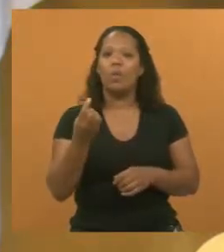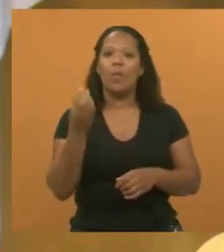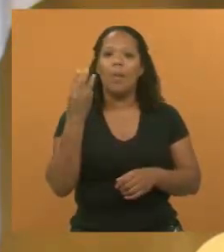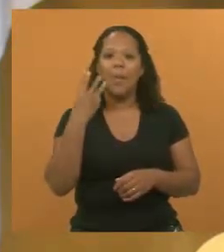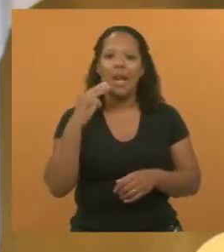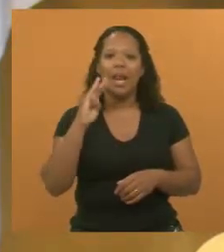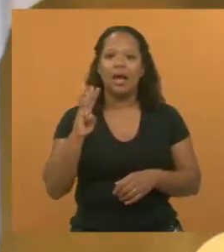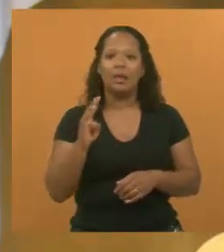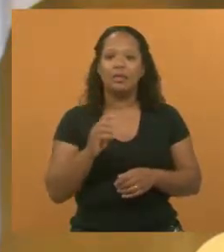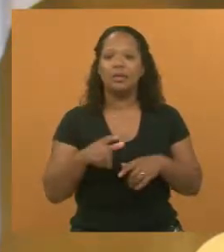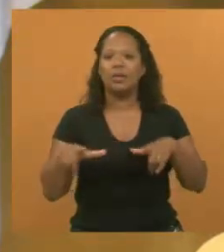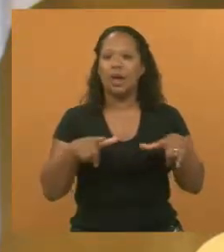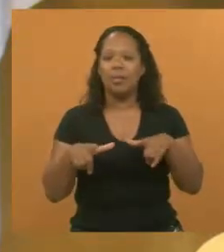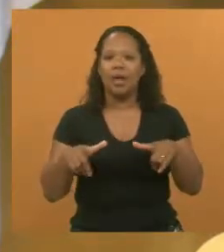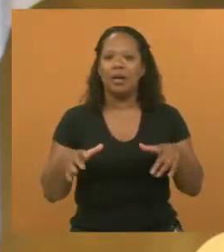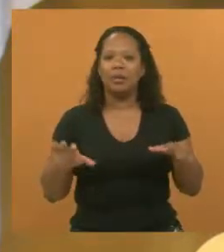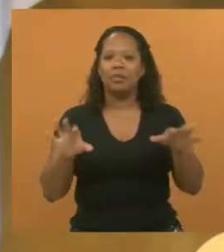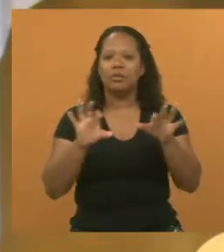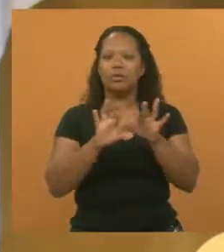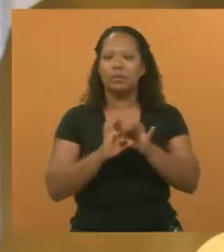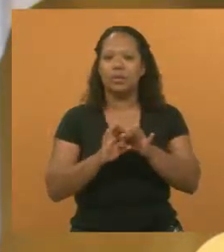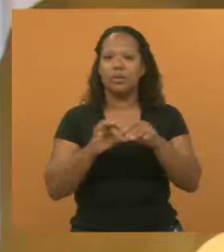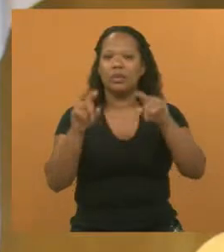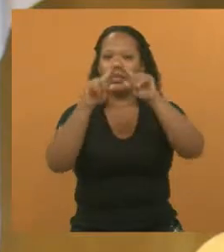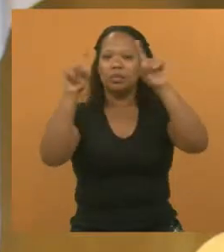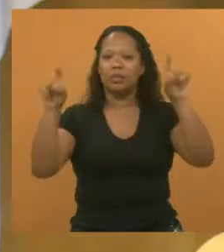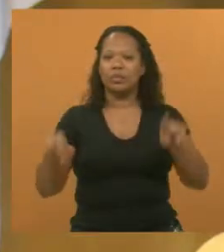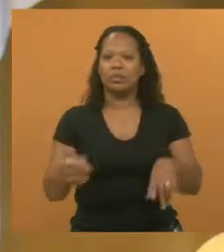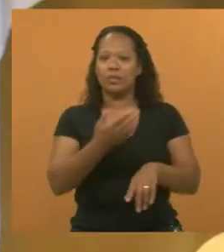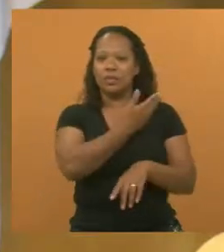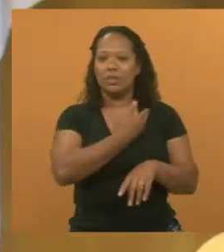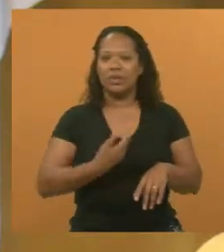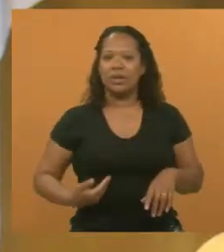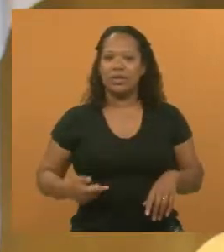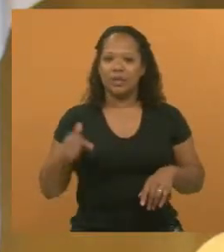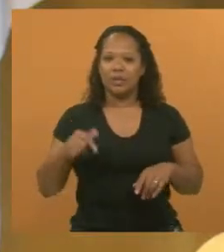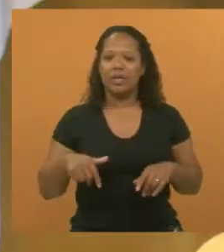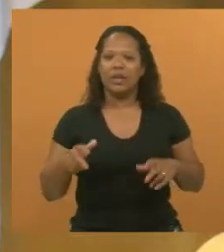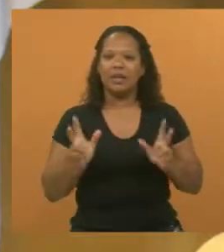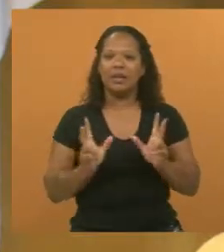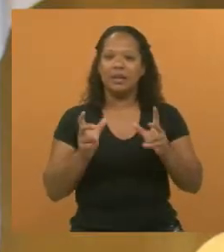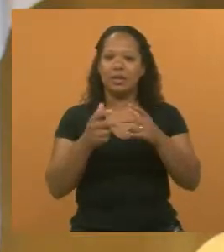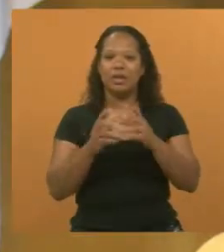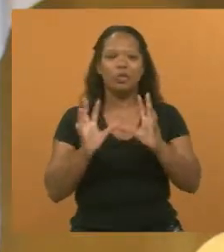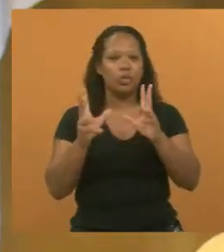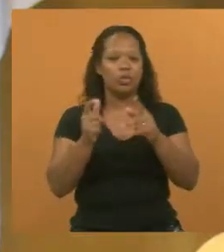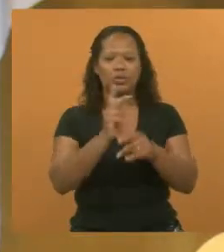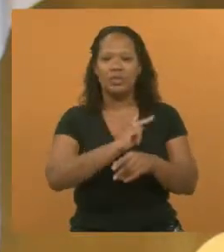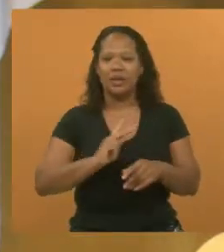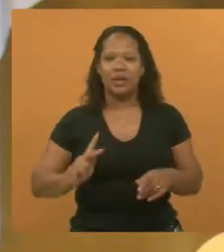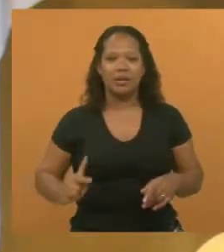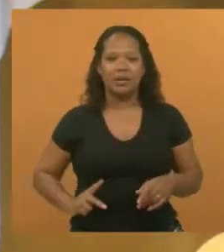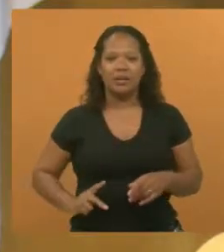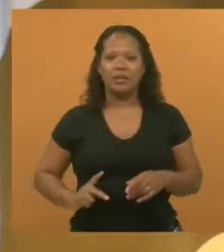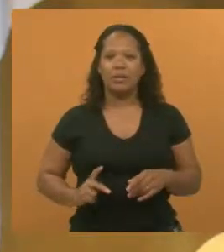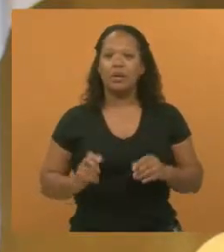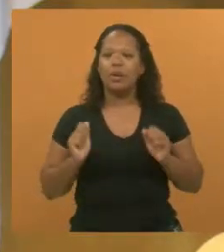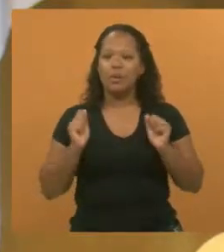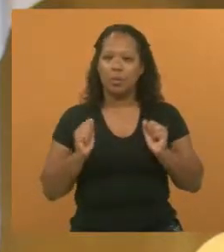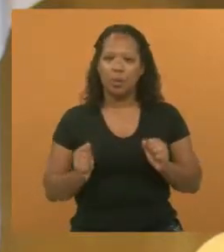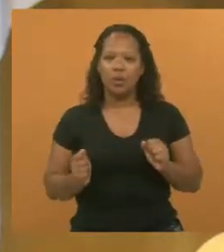trabalho em conjunto tanto dos servidores dessa casa, como de todos os vereadores, que pôde